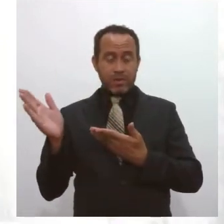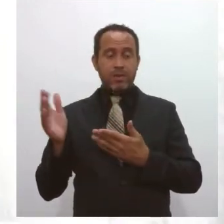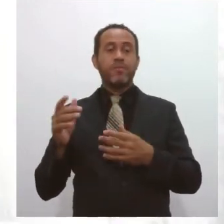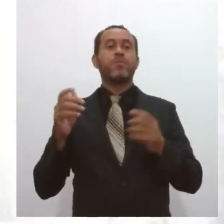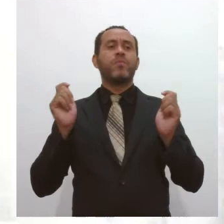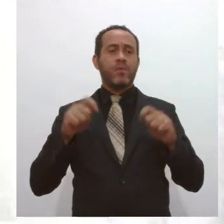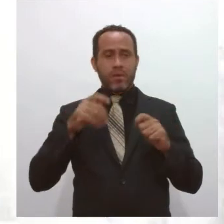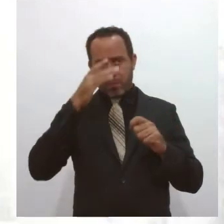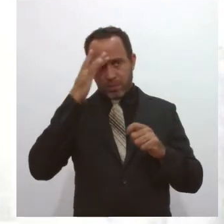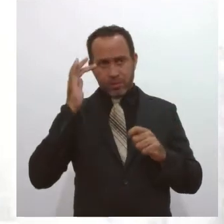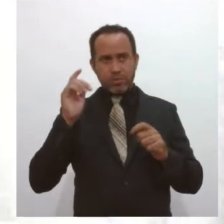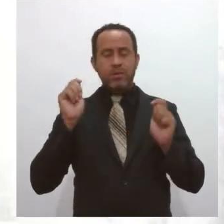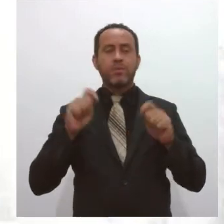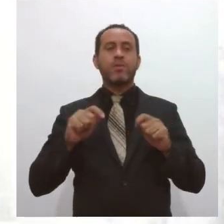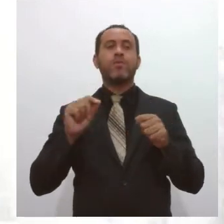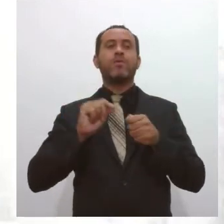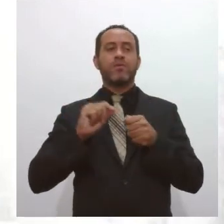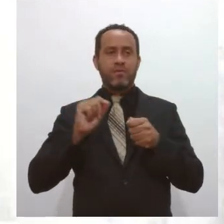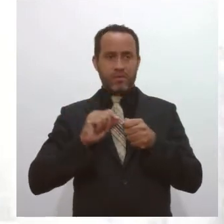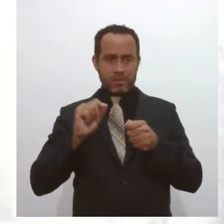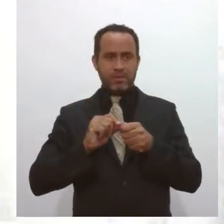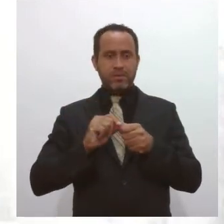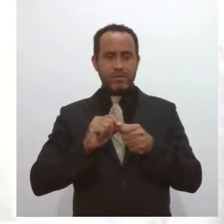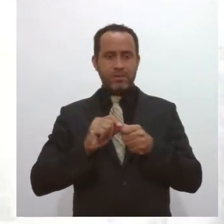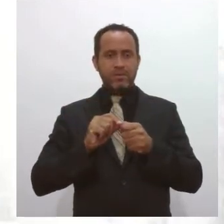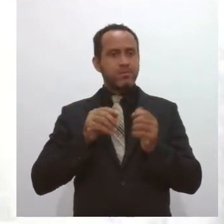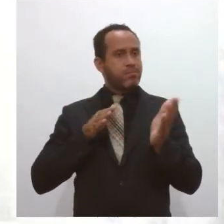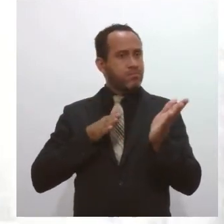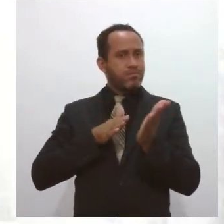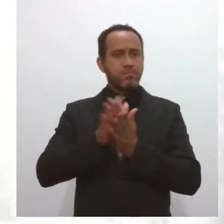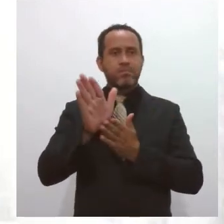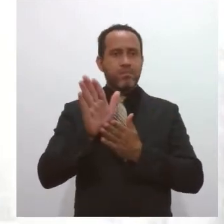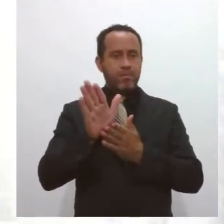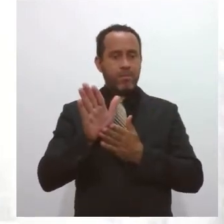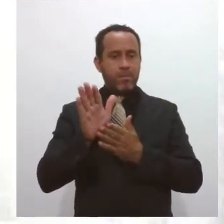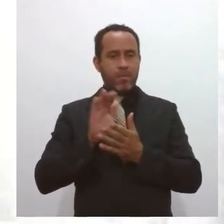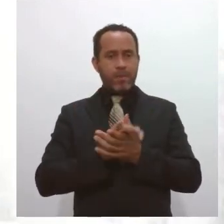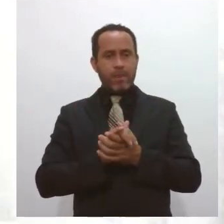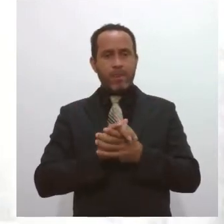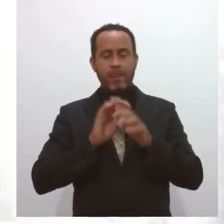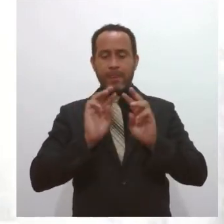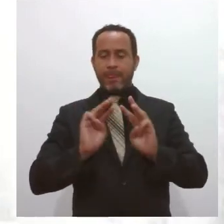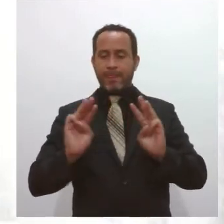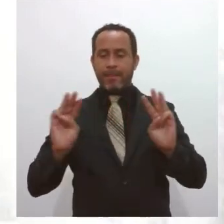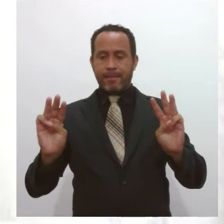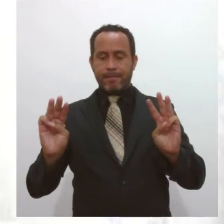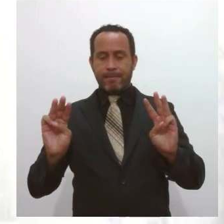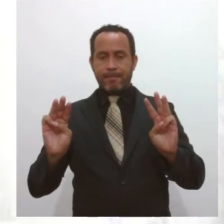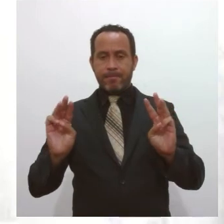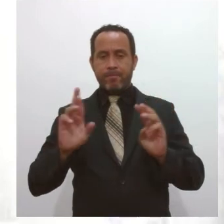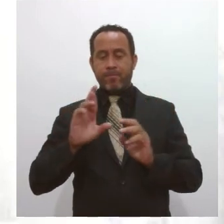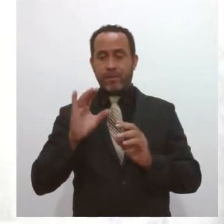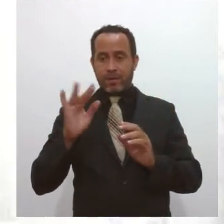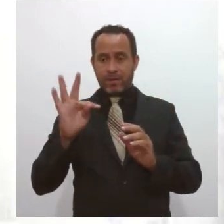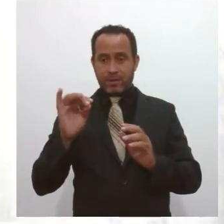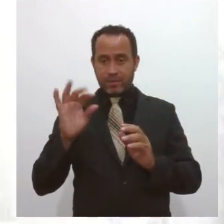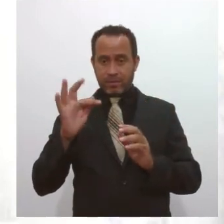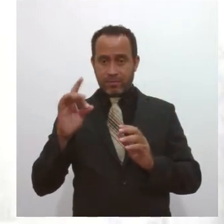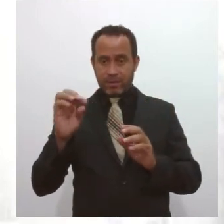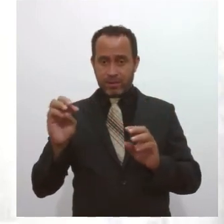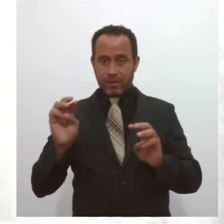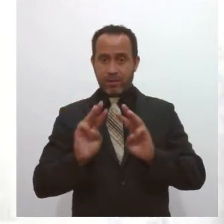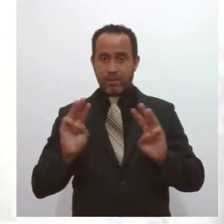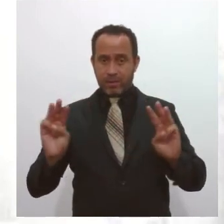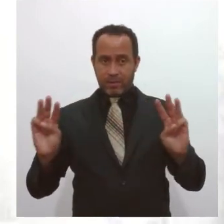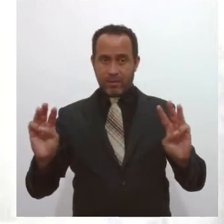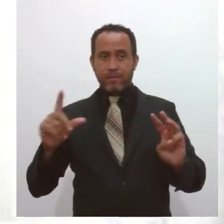também pode fazer sua declaração diretamente do site da Receita, no portal ECAQ,